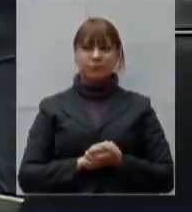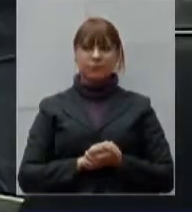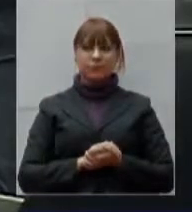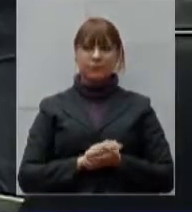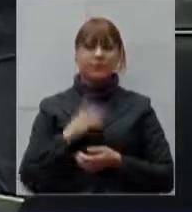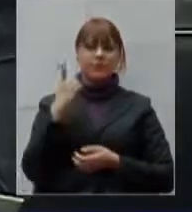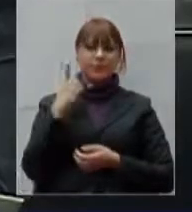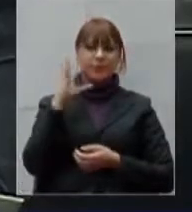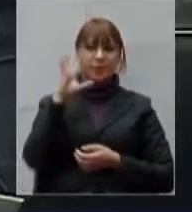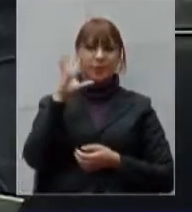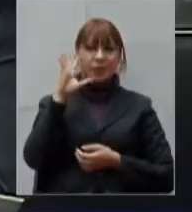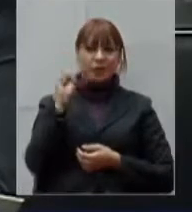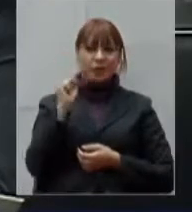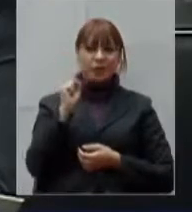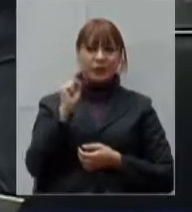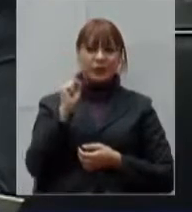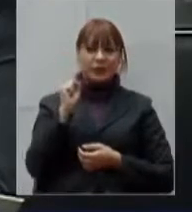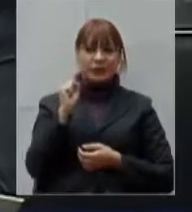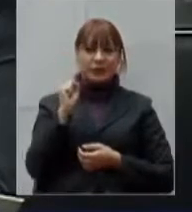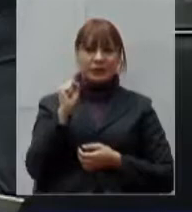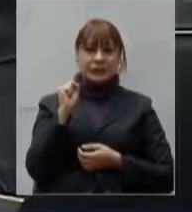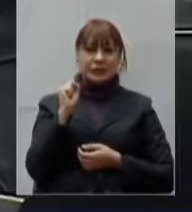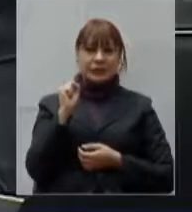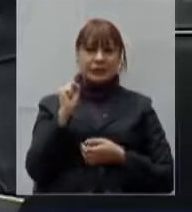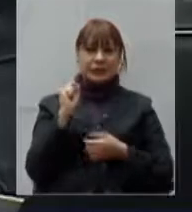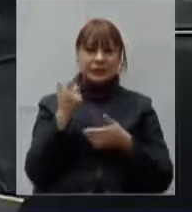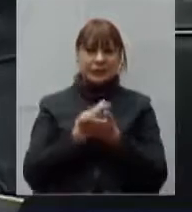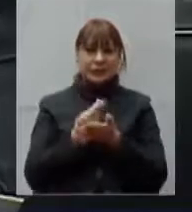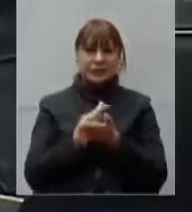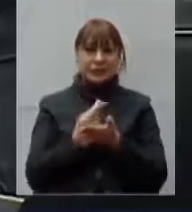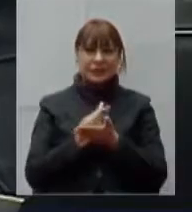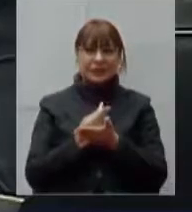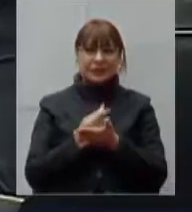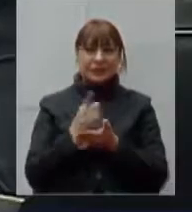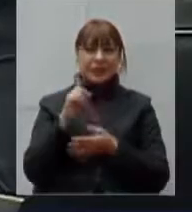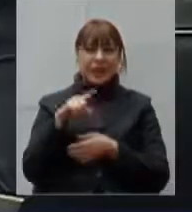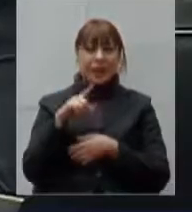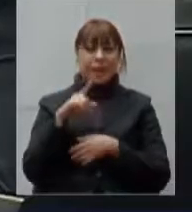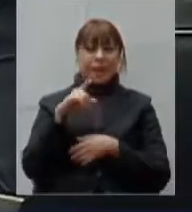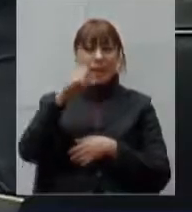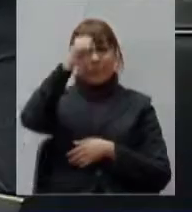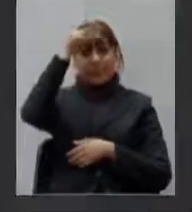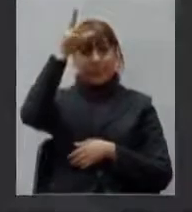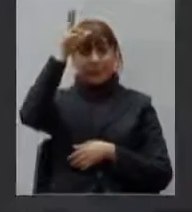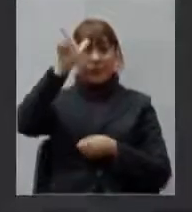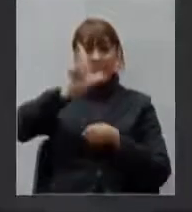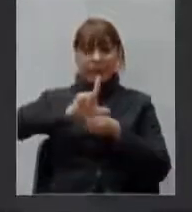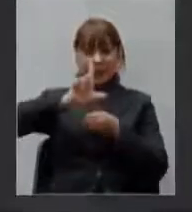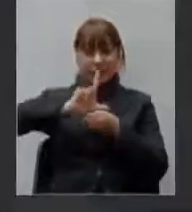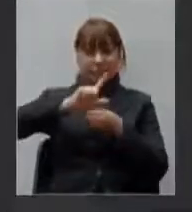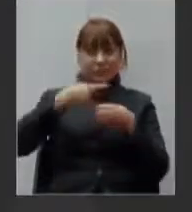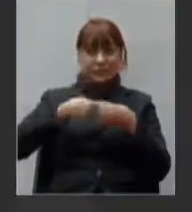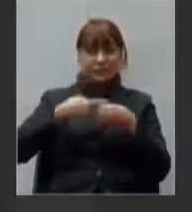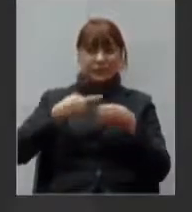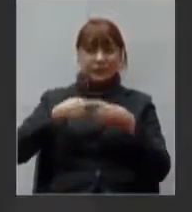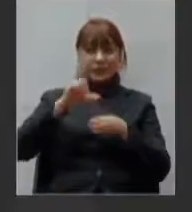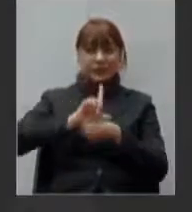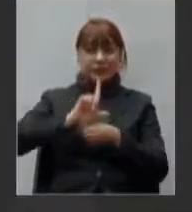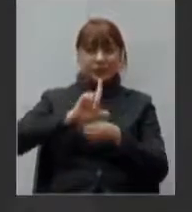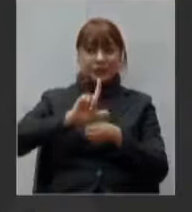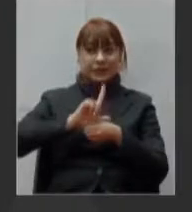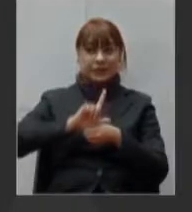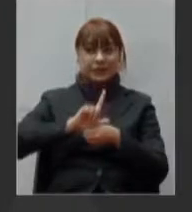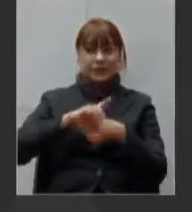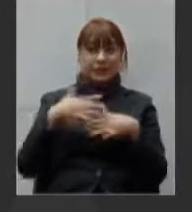Deputado, acho que houve um engano aí, deputado Rocha. Primeiro, boa tarde, mas quem está falando é prefeito de Lavras. Então, ele abriu o som para mim, talvez ele tenha algum